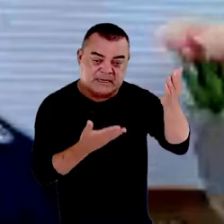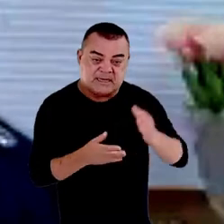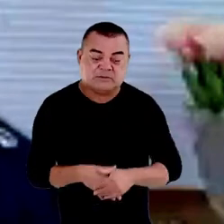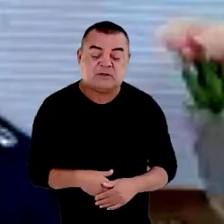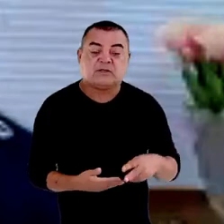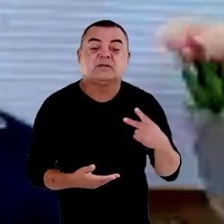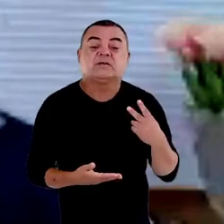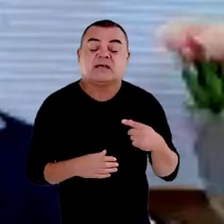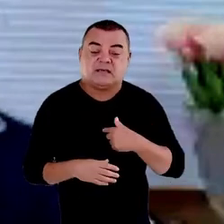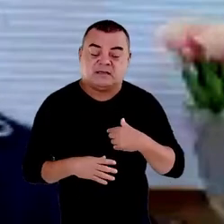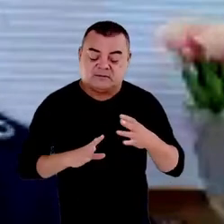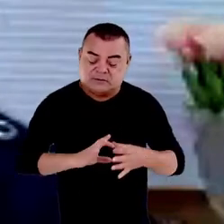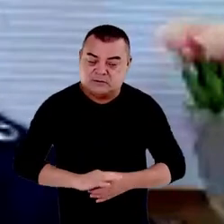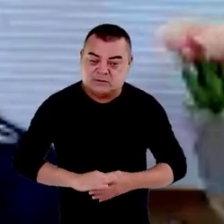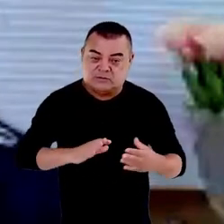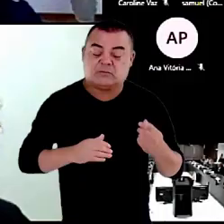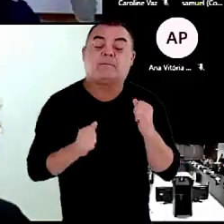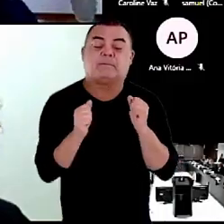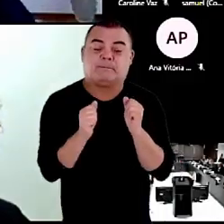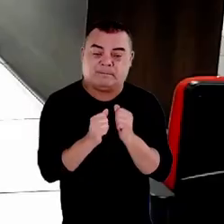conte conosco sempre